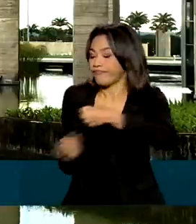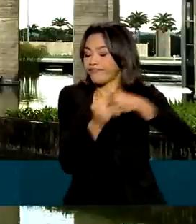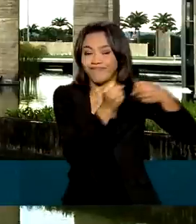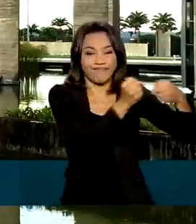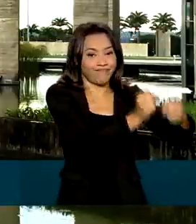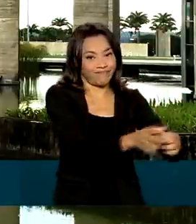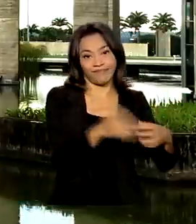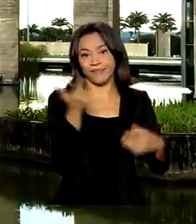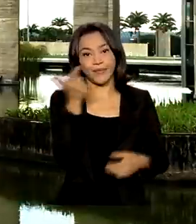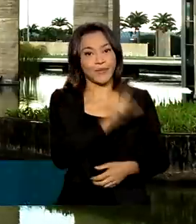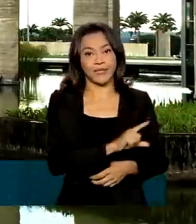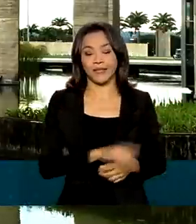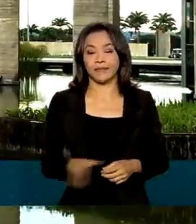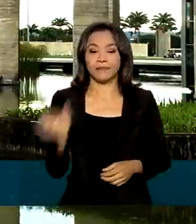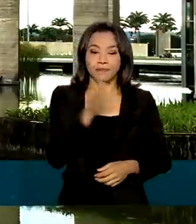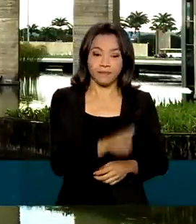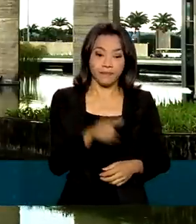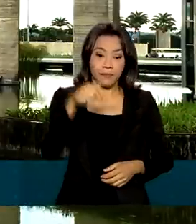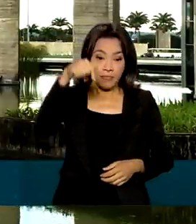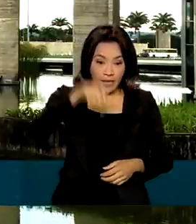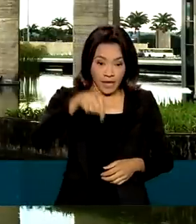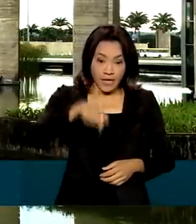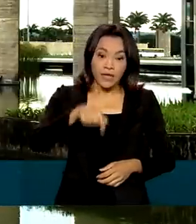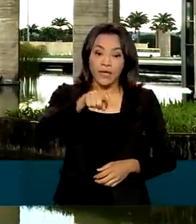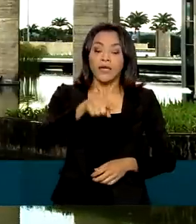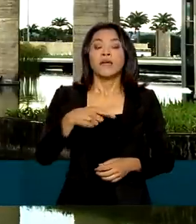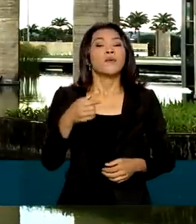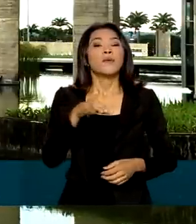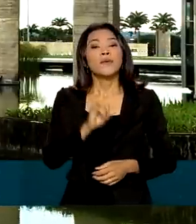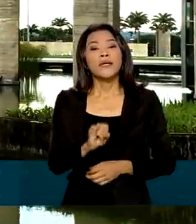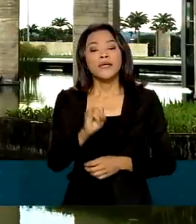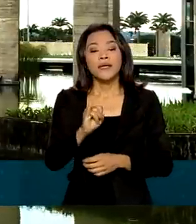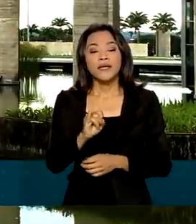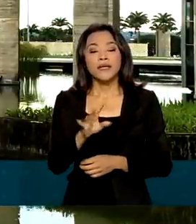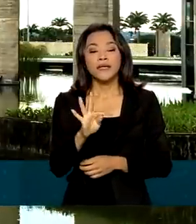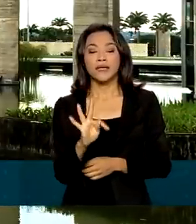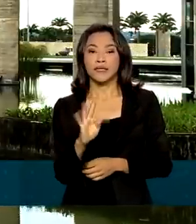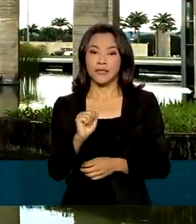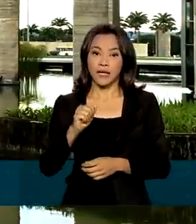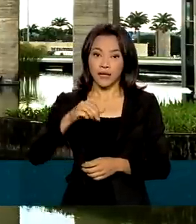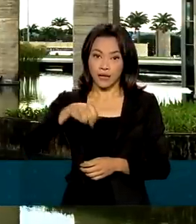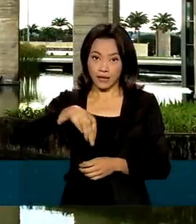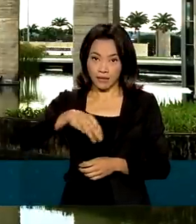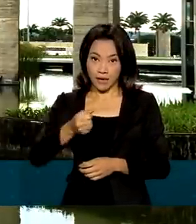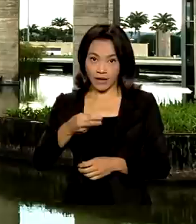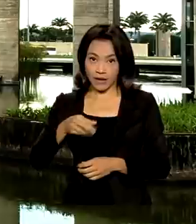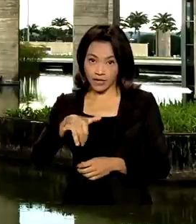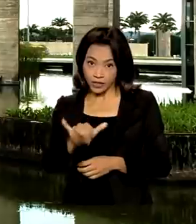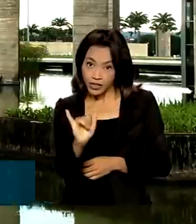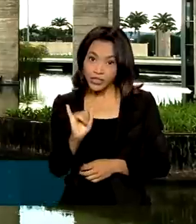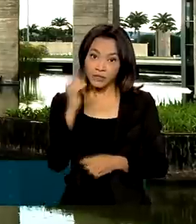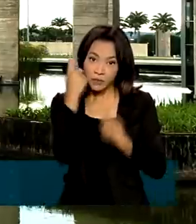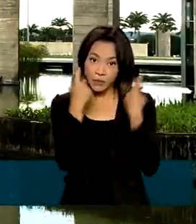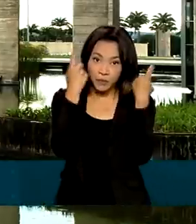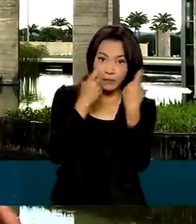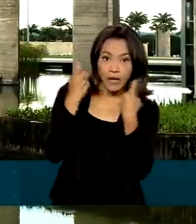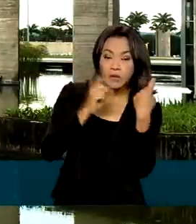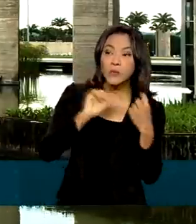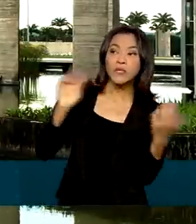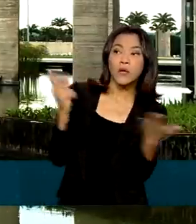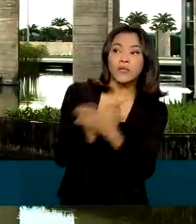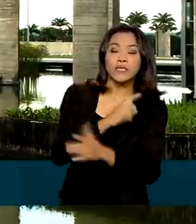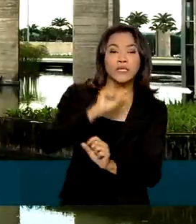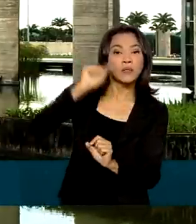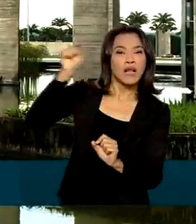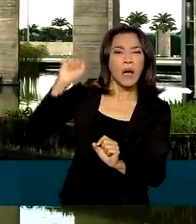manhã desta quinta-feira, o Itamaraty destacou por meio de nota que acompanha com grave preocupação os ataques da